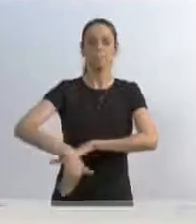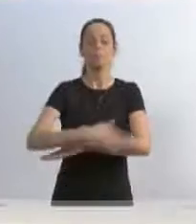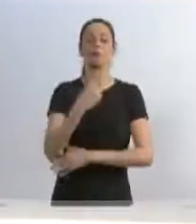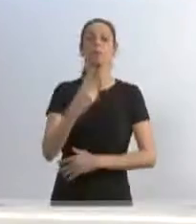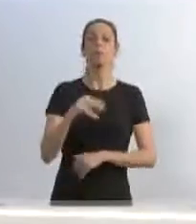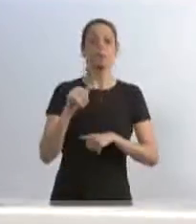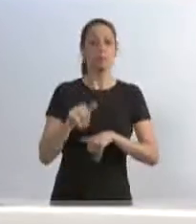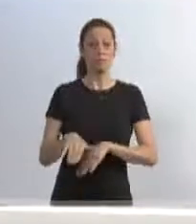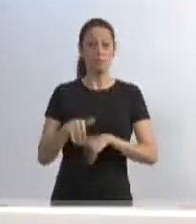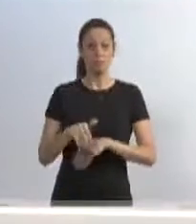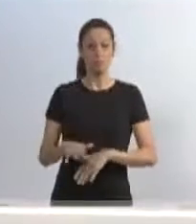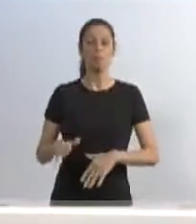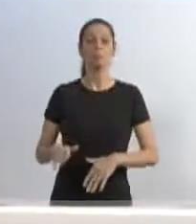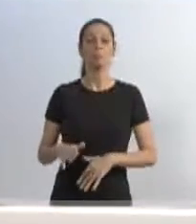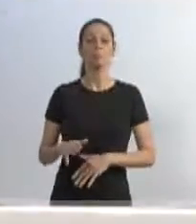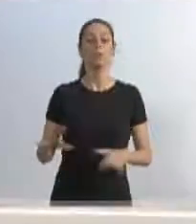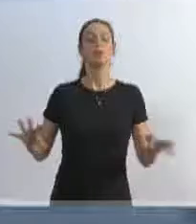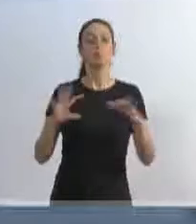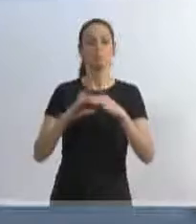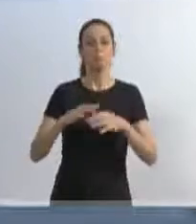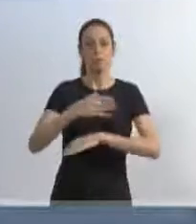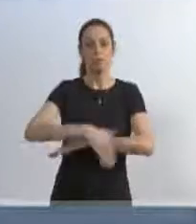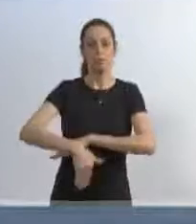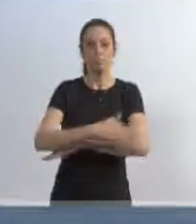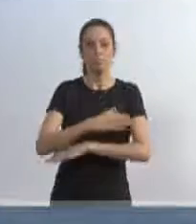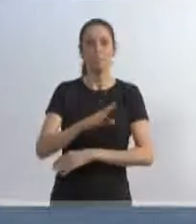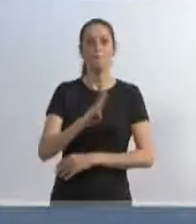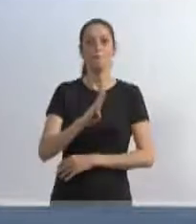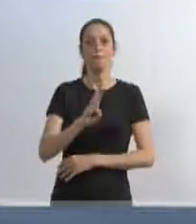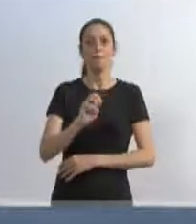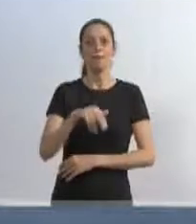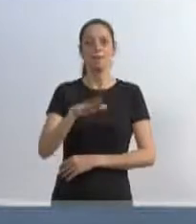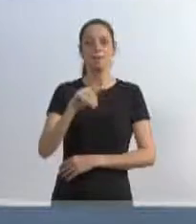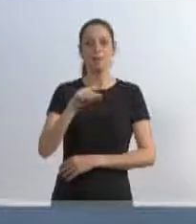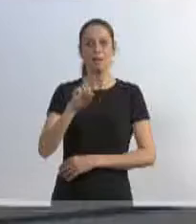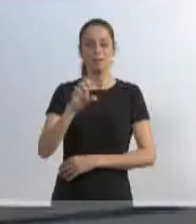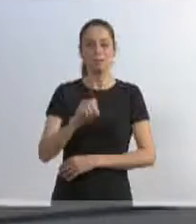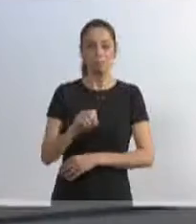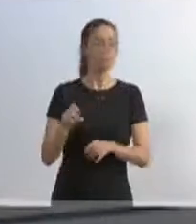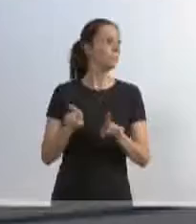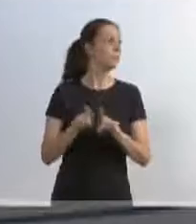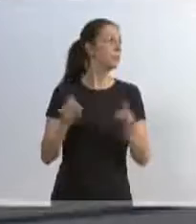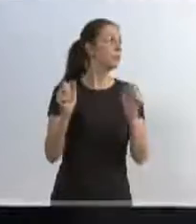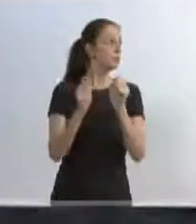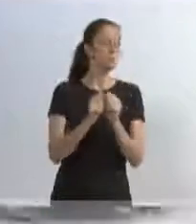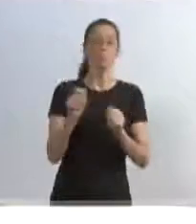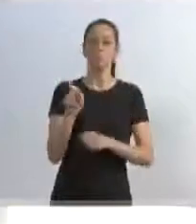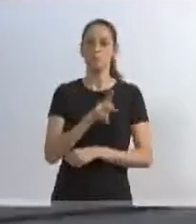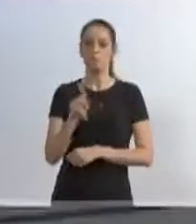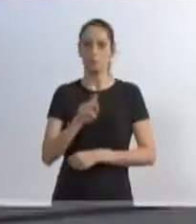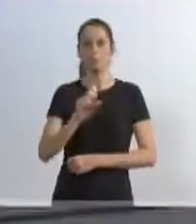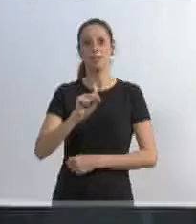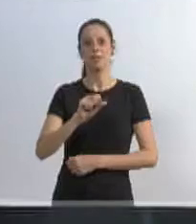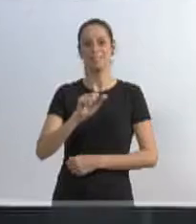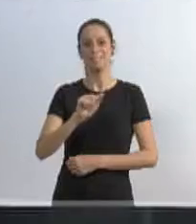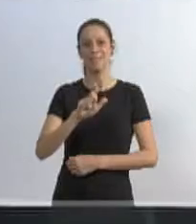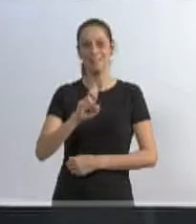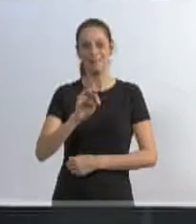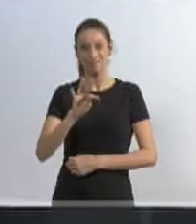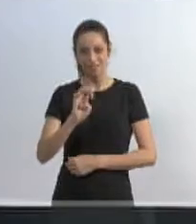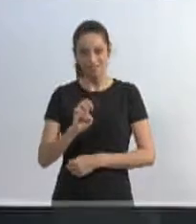de Setembro, junto com a Rua São Bernardo, junto com a professora e diretora Salete, da Edelaide Stark,